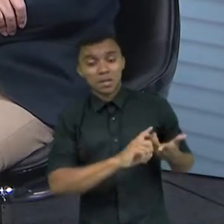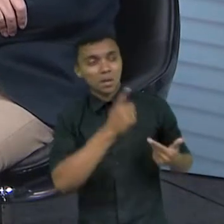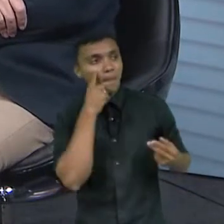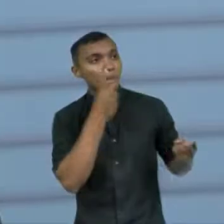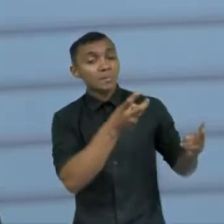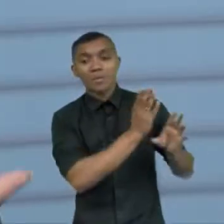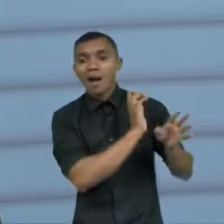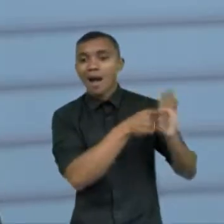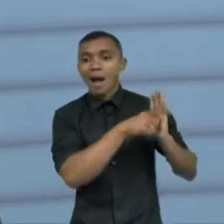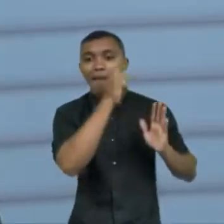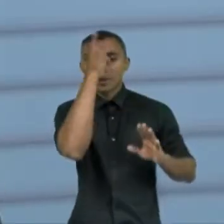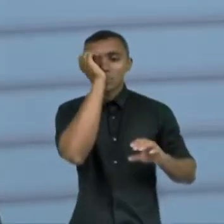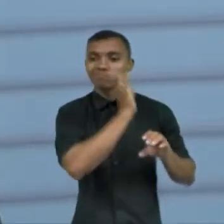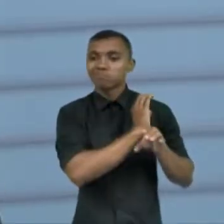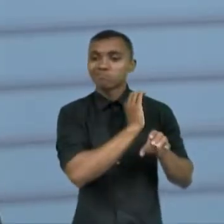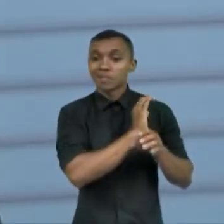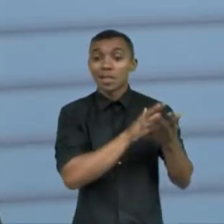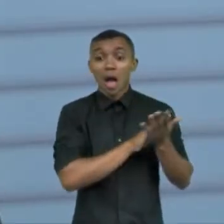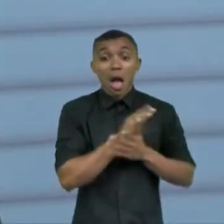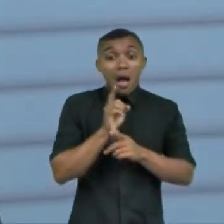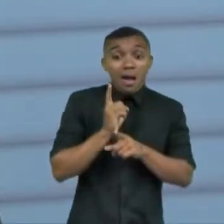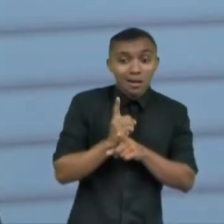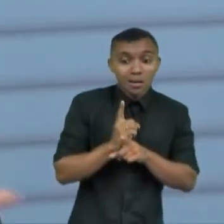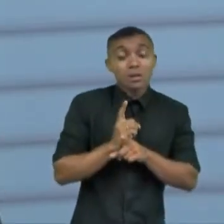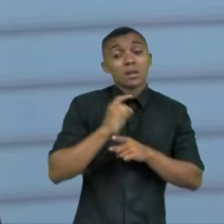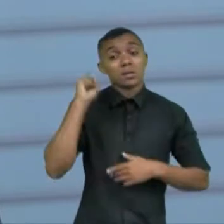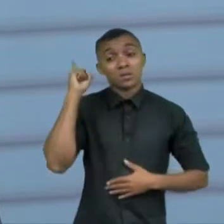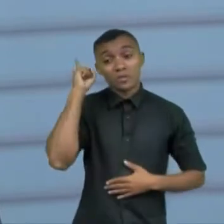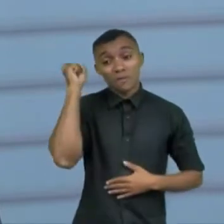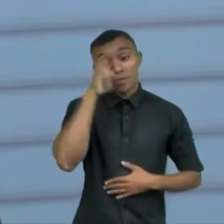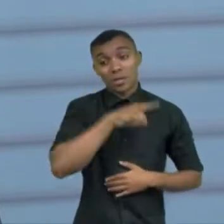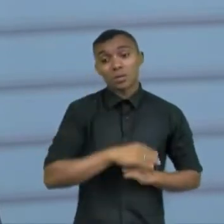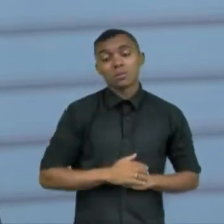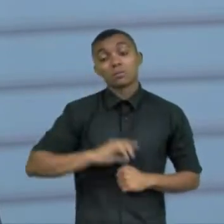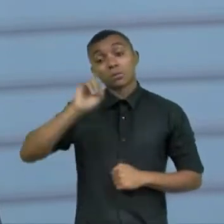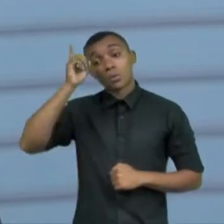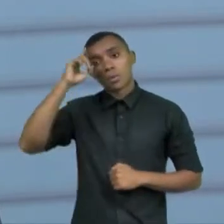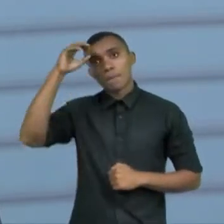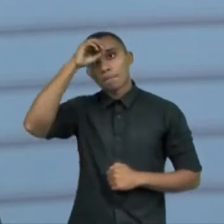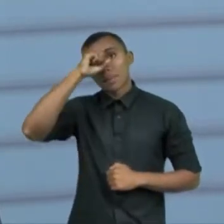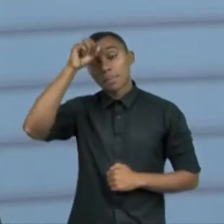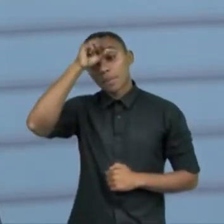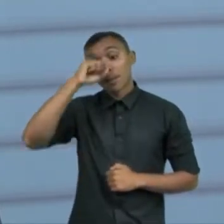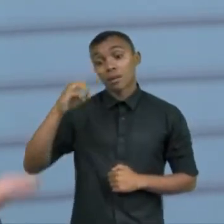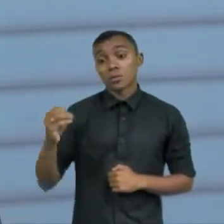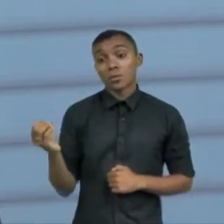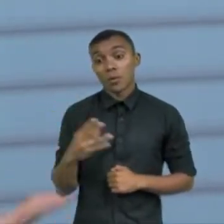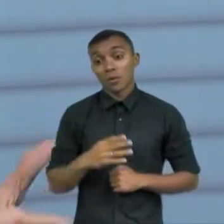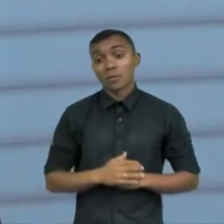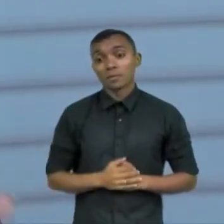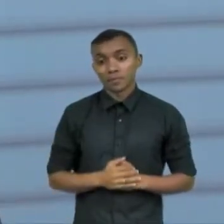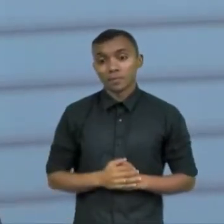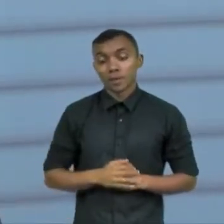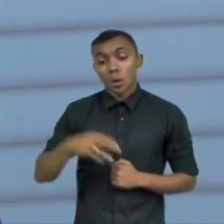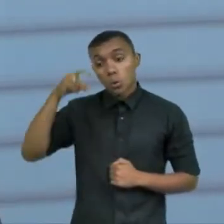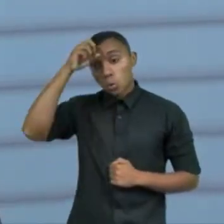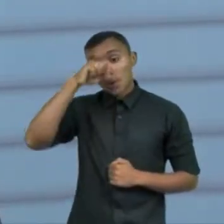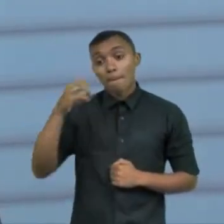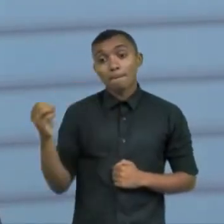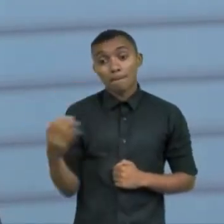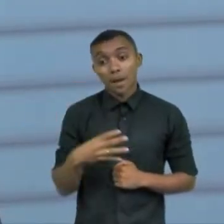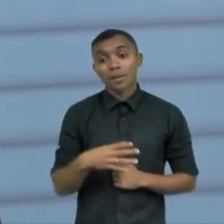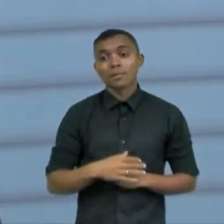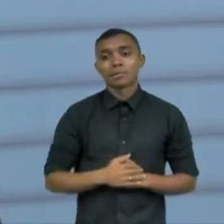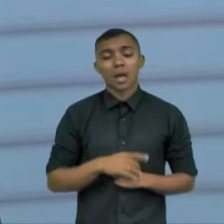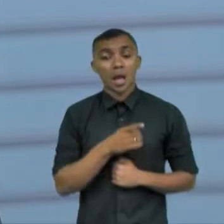verbaliza é muito complicado é muito complicado então assim todo dia a gente aprende alguma coisa e todo dia a gente tem uma comemoração ela